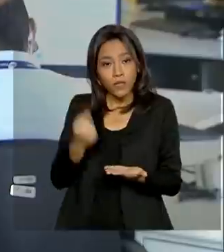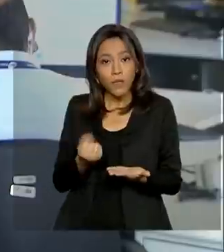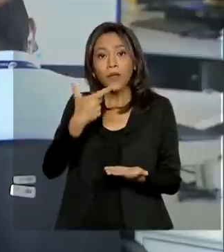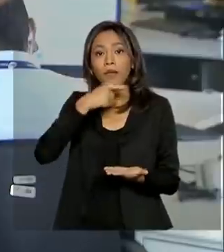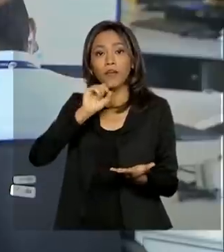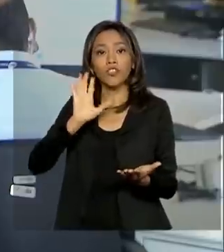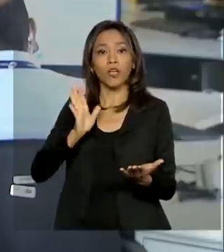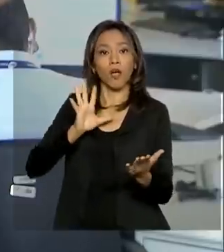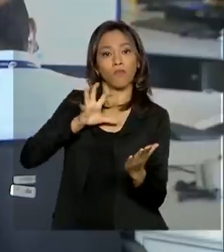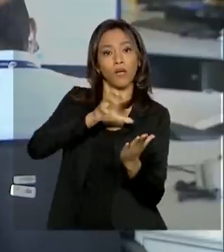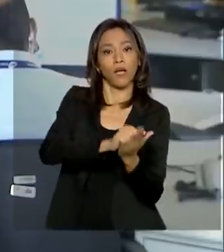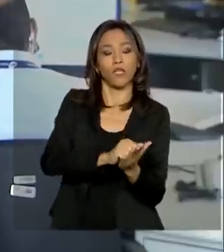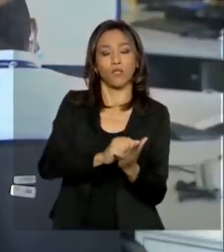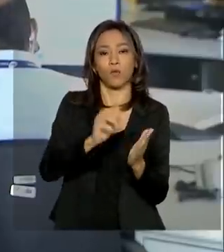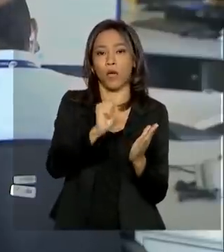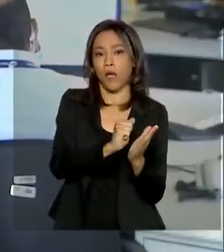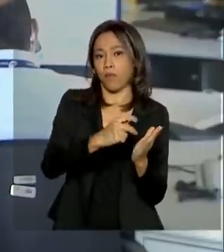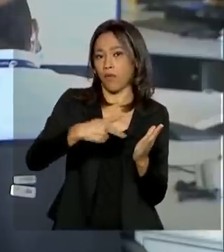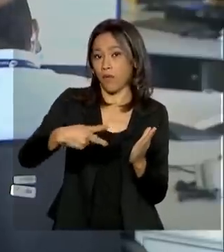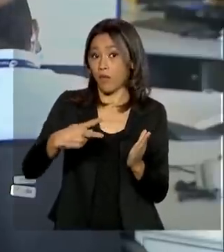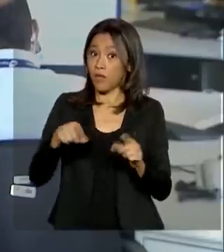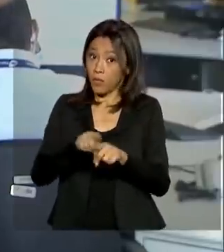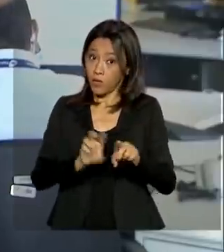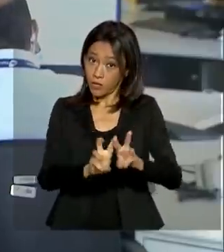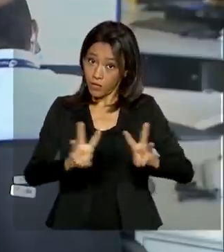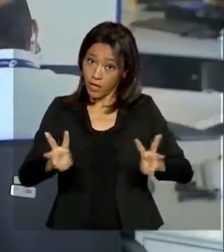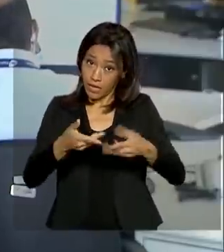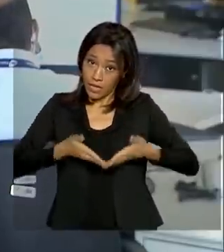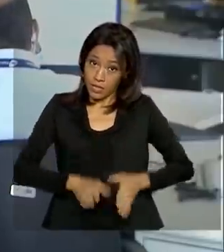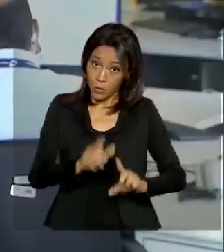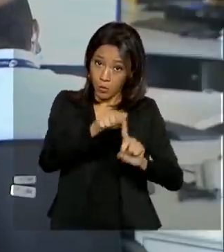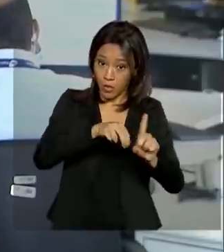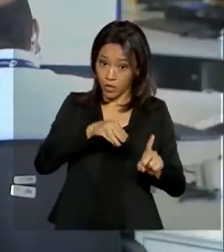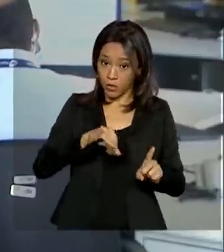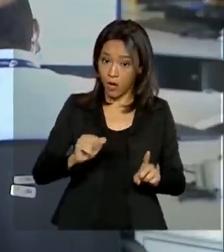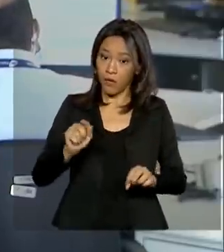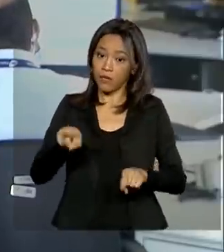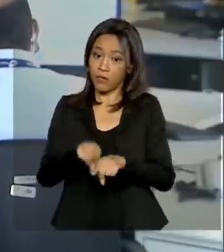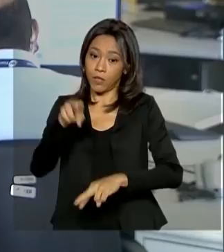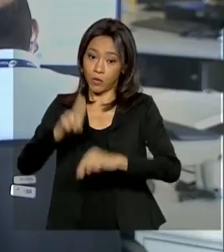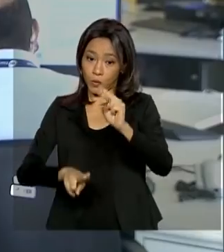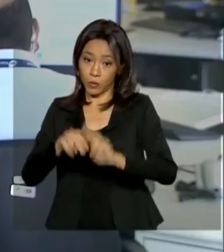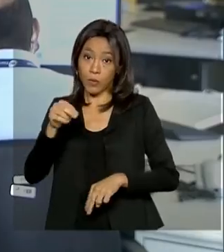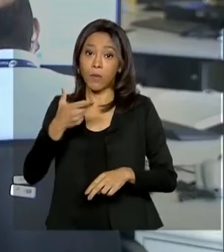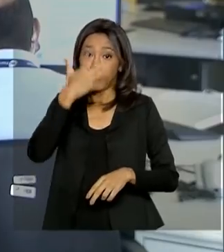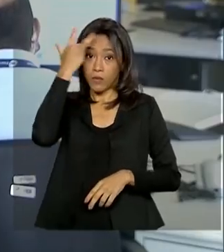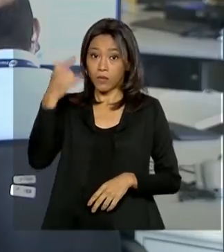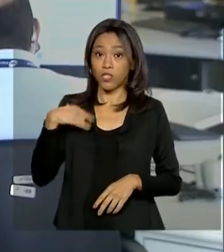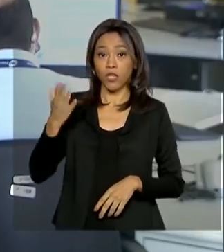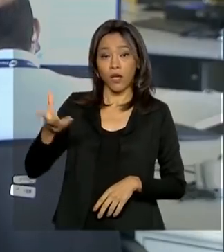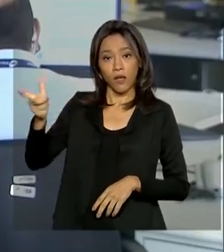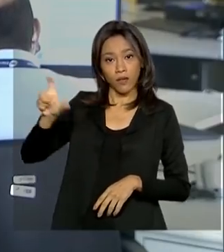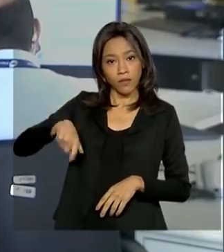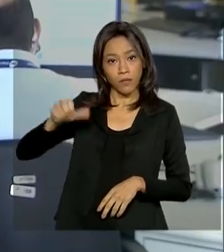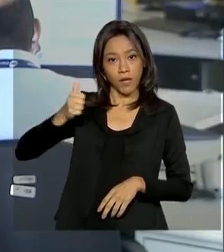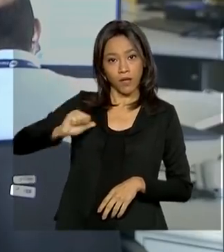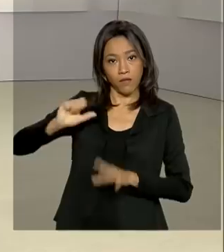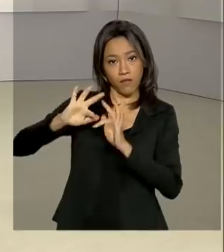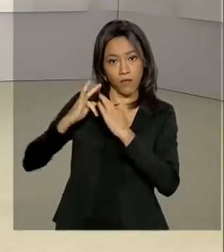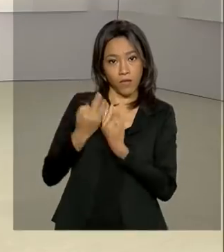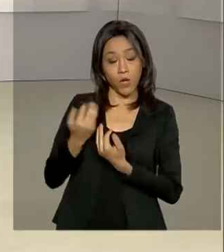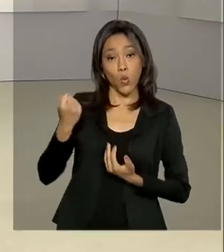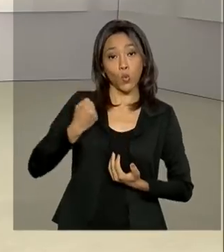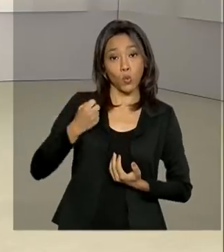aplicativo ou site e nasceu em maio e junho. E beneficiários do Bolsa Família, com o número do NIS, final 9.